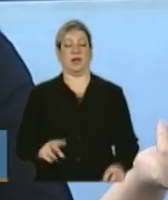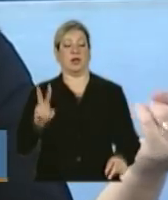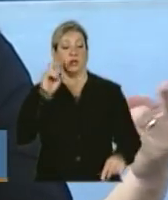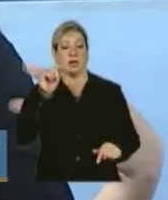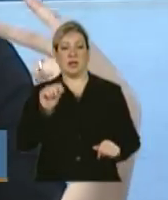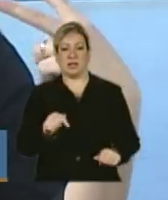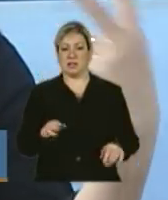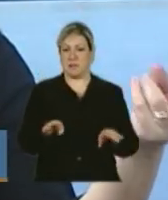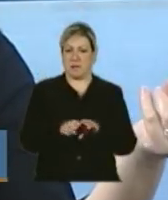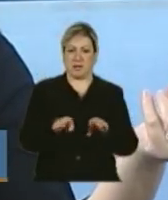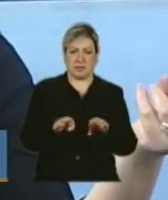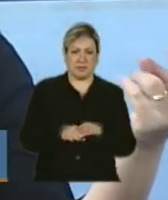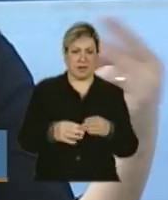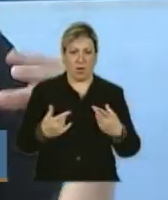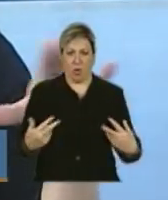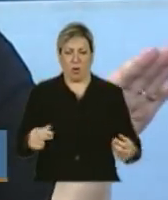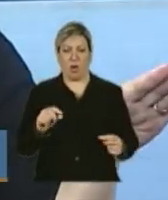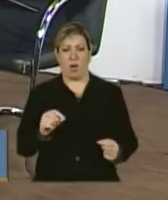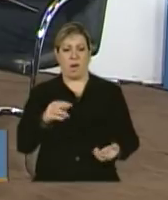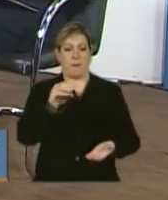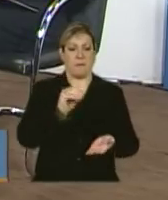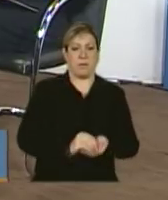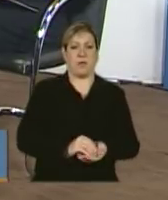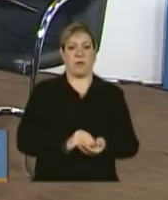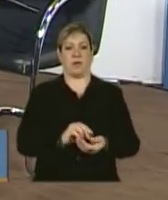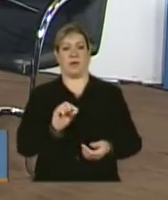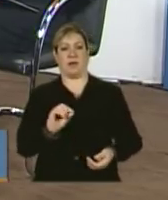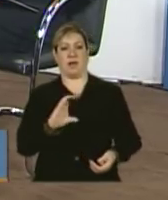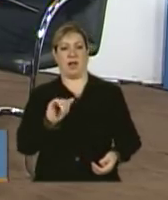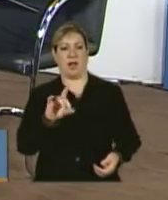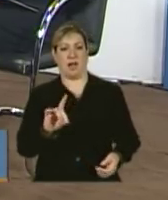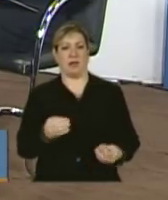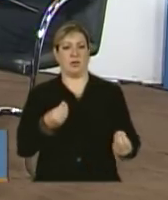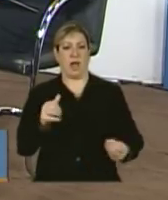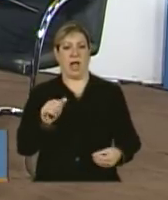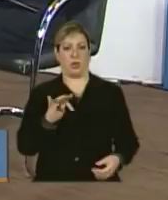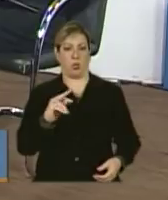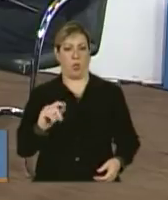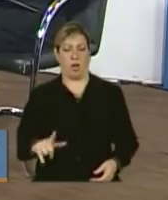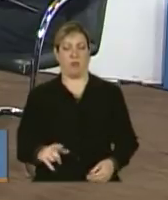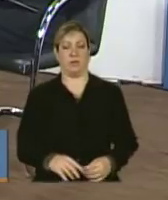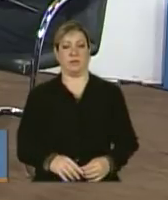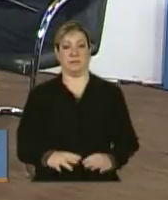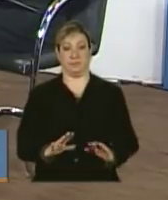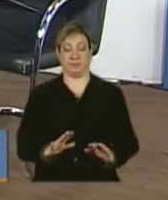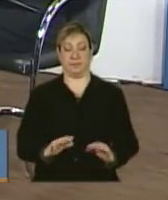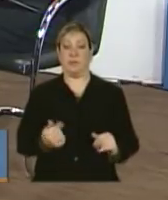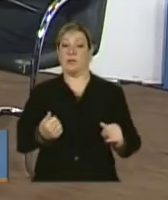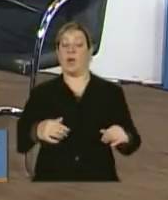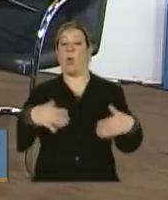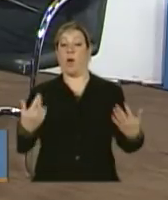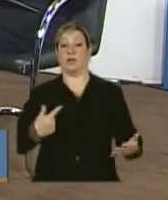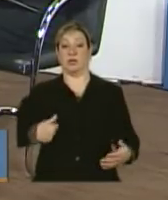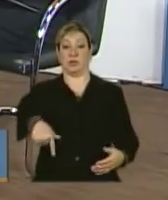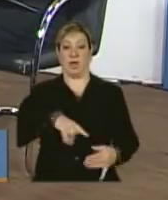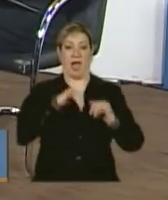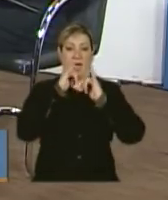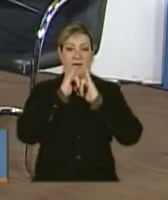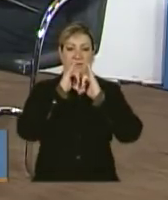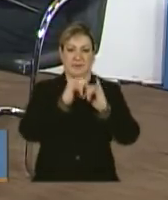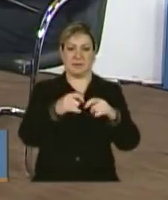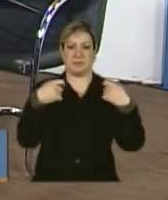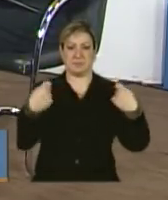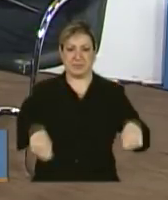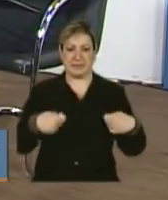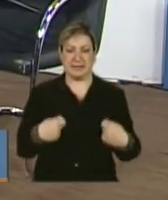é a mesma coisa? diferença há ou não? Quando a gente fala em indicação ou encaminhamento para o cadastramento, a gente,